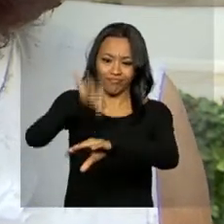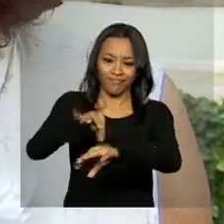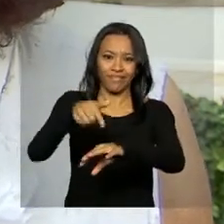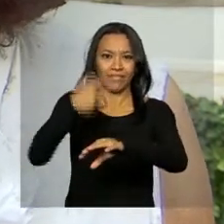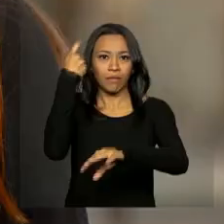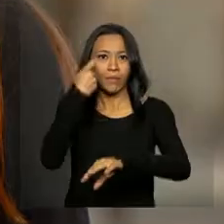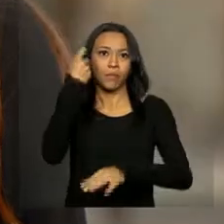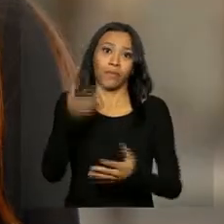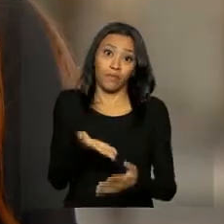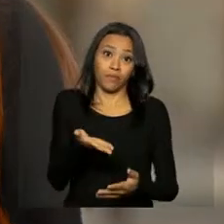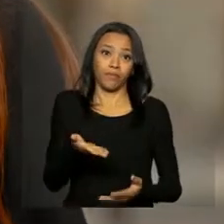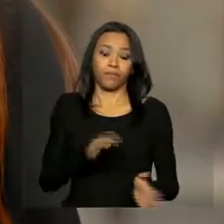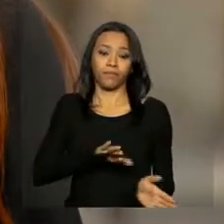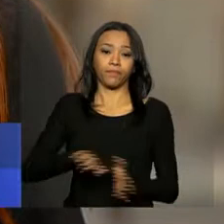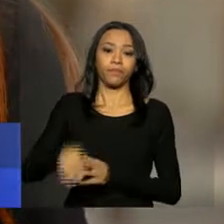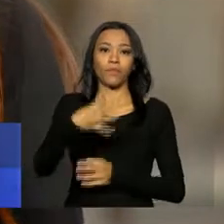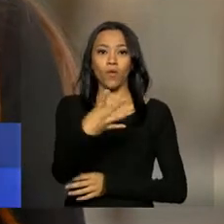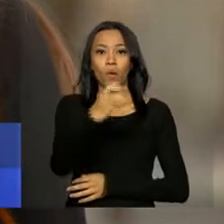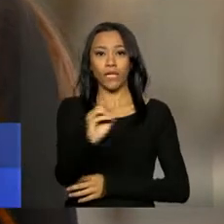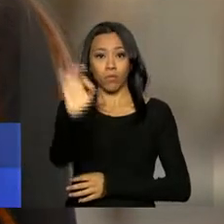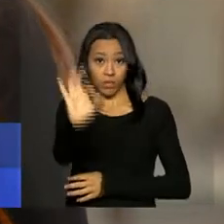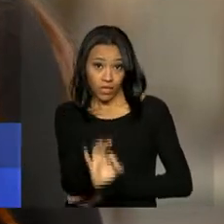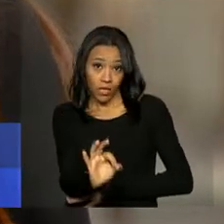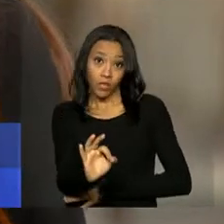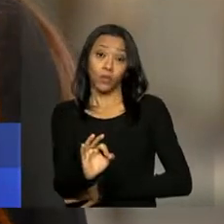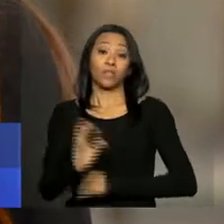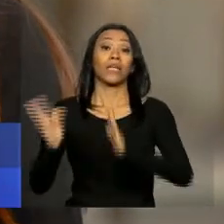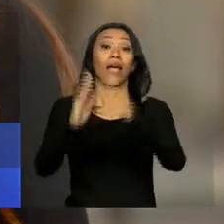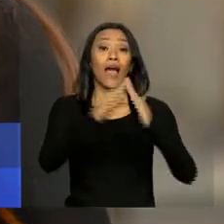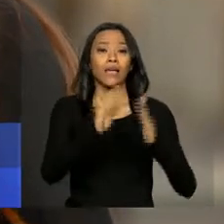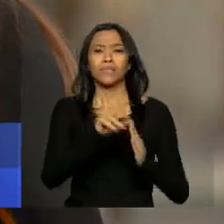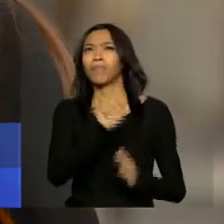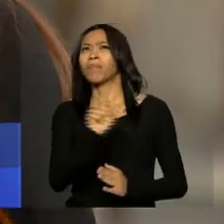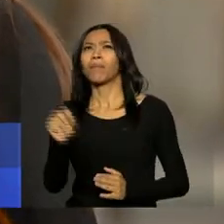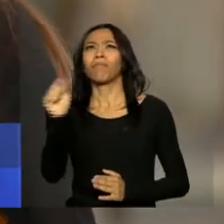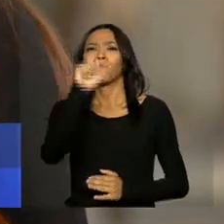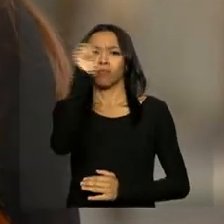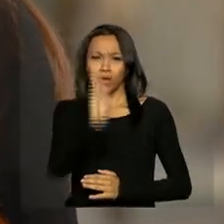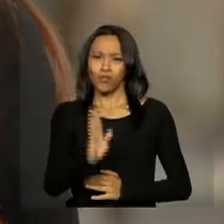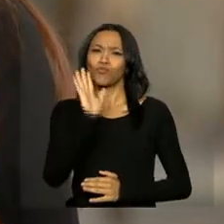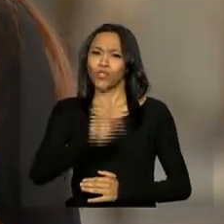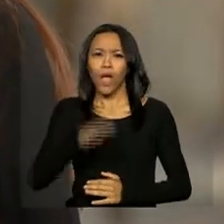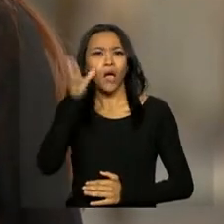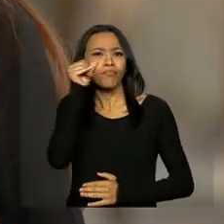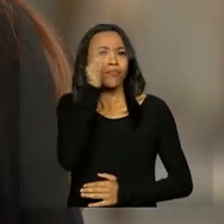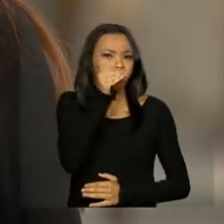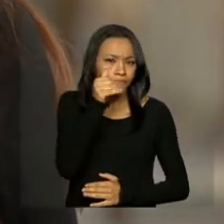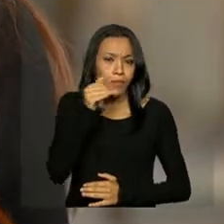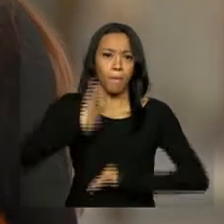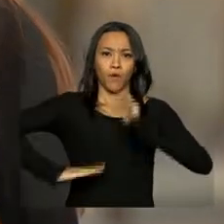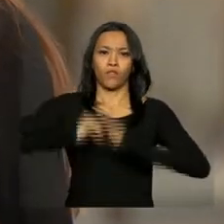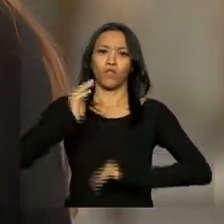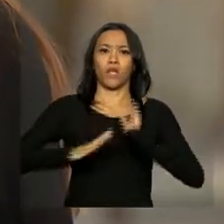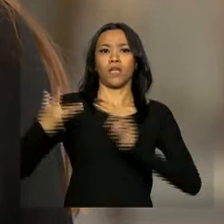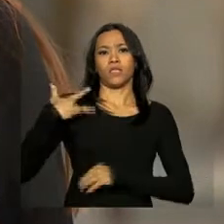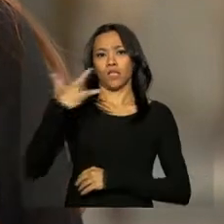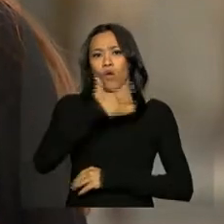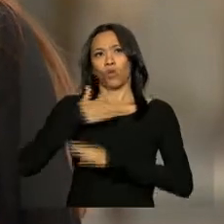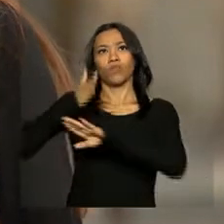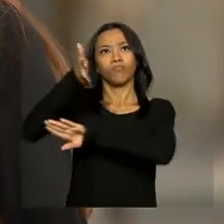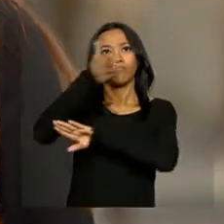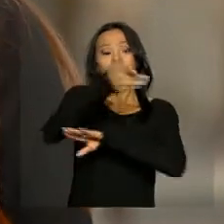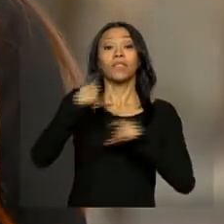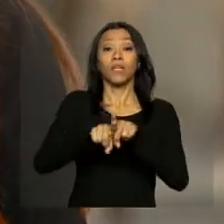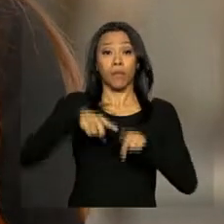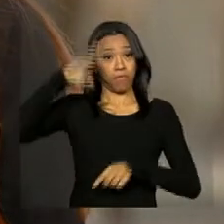muito preocupada. 40% dos imóveis de todo o Brasil já foram vistoriados por agentes de saúde, de controle de endemias e